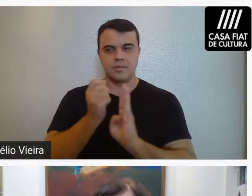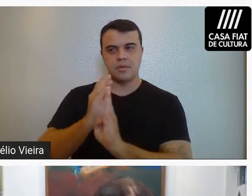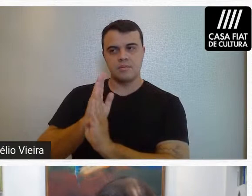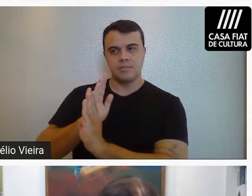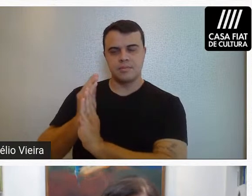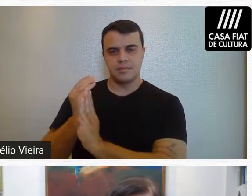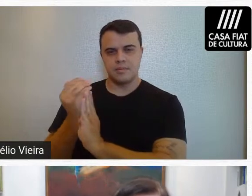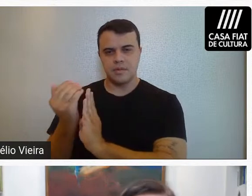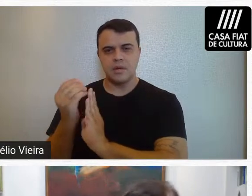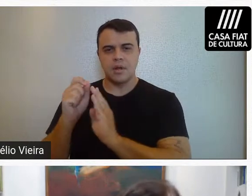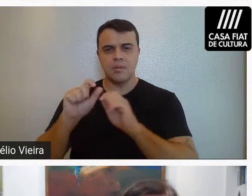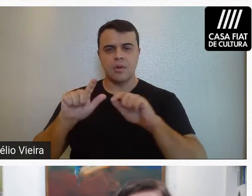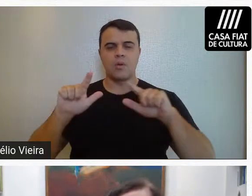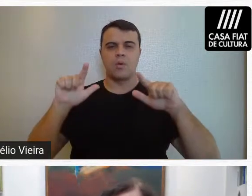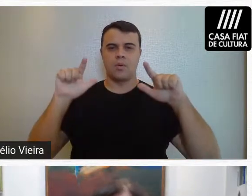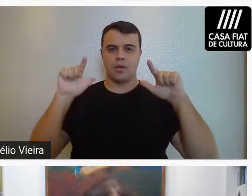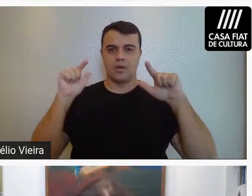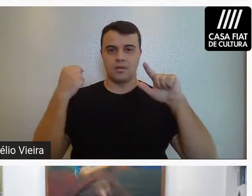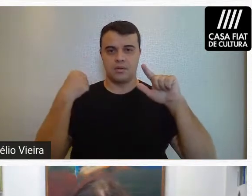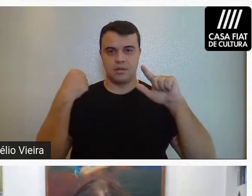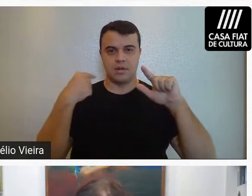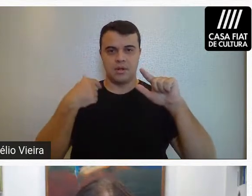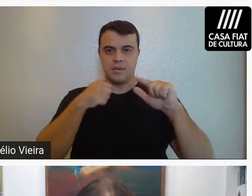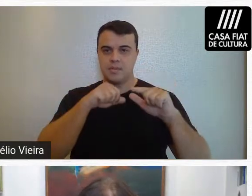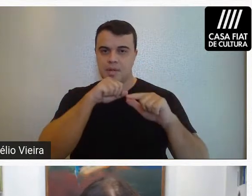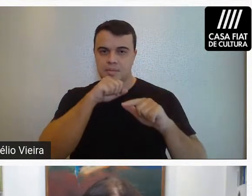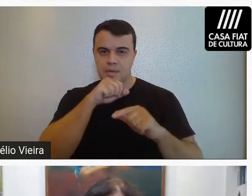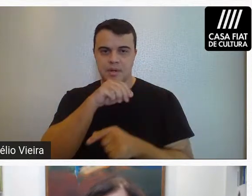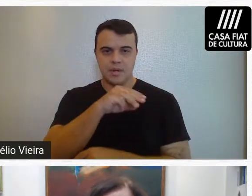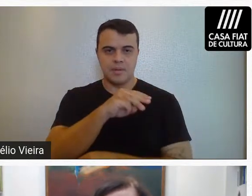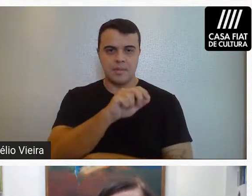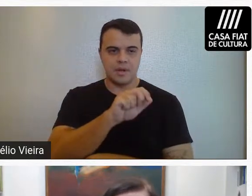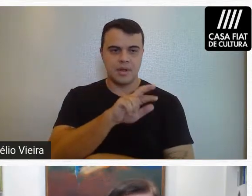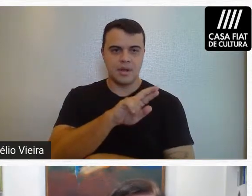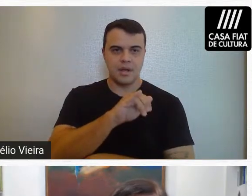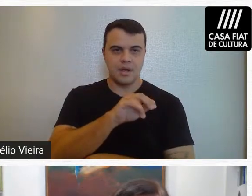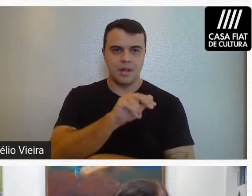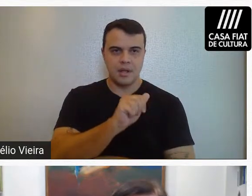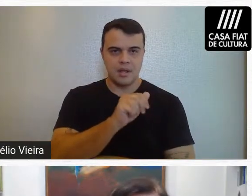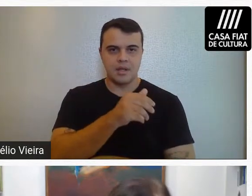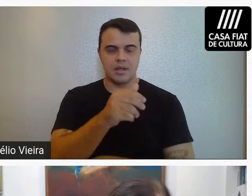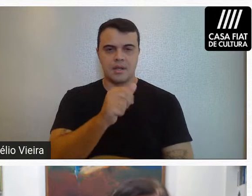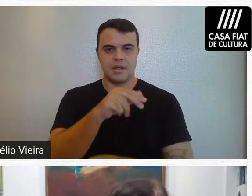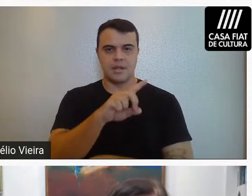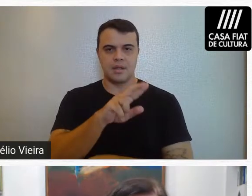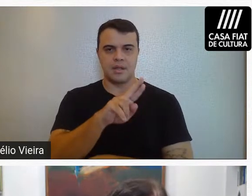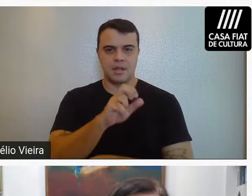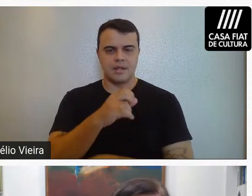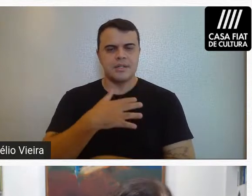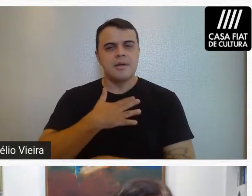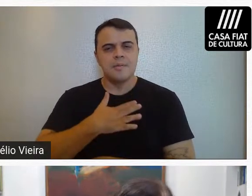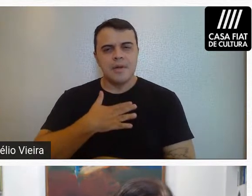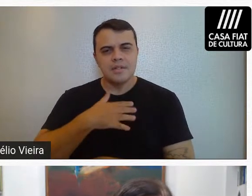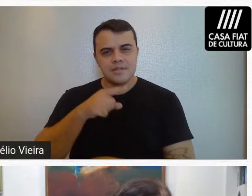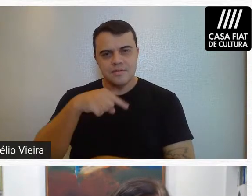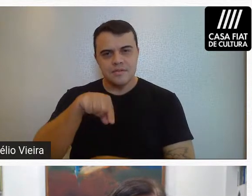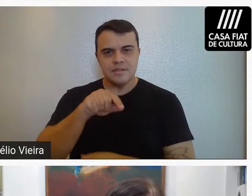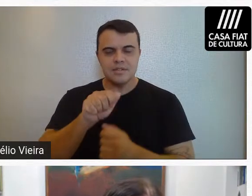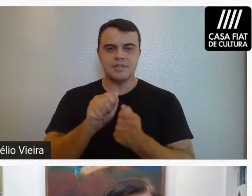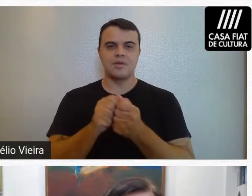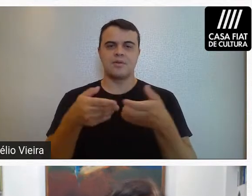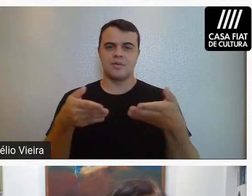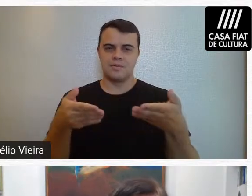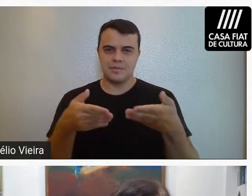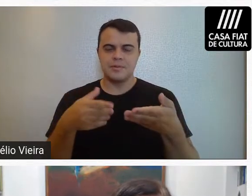um quadro da minha mãe, Maria Helena Andrés. É um prazer estar aqui com vocês hoje